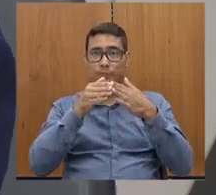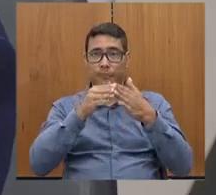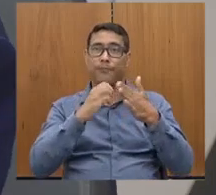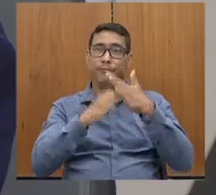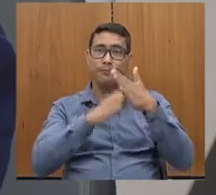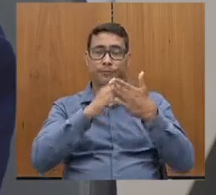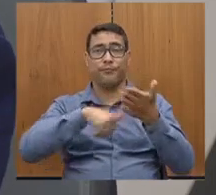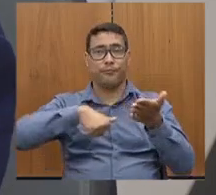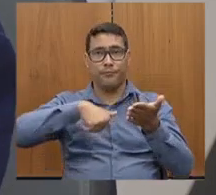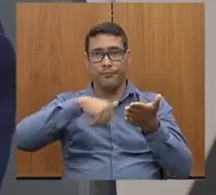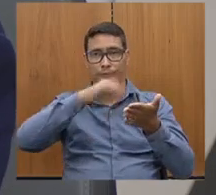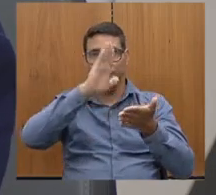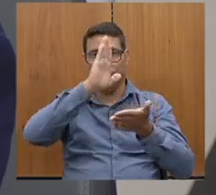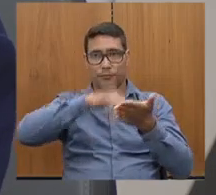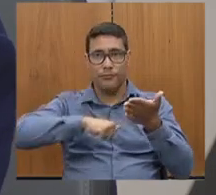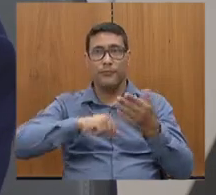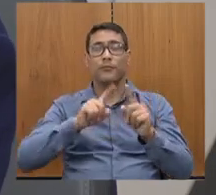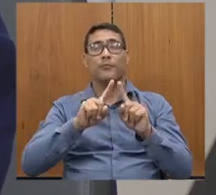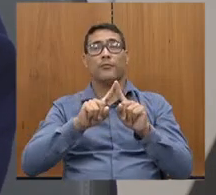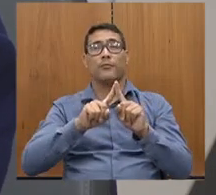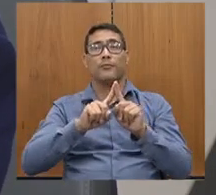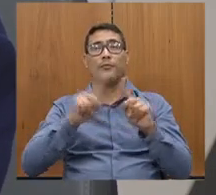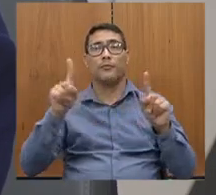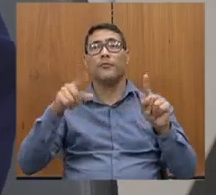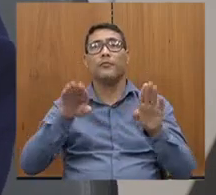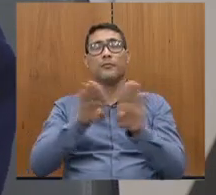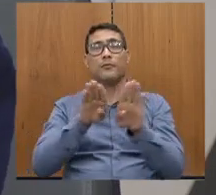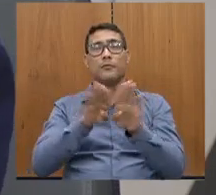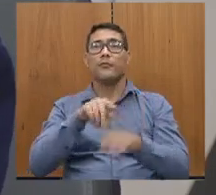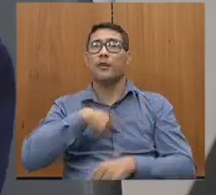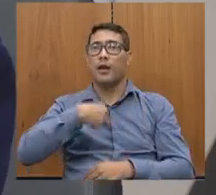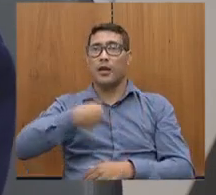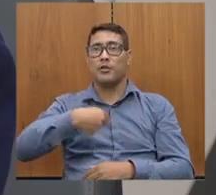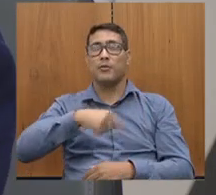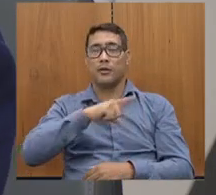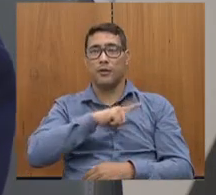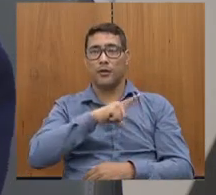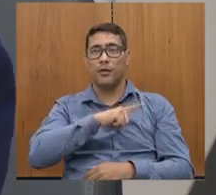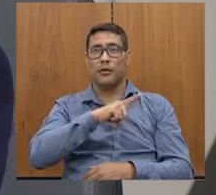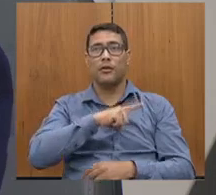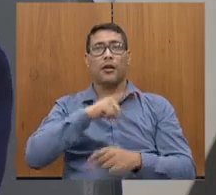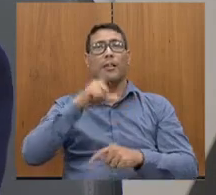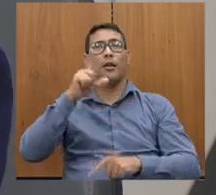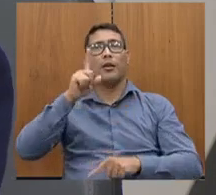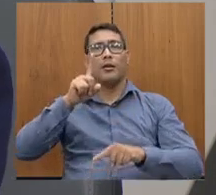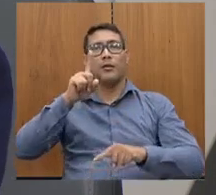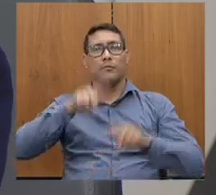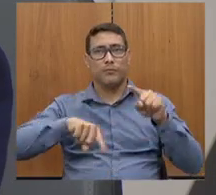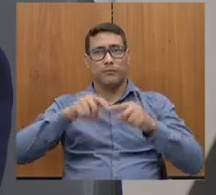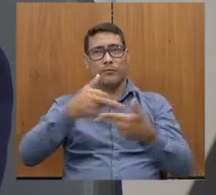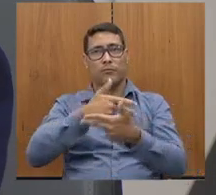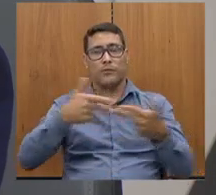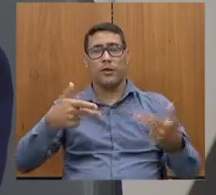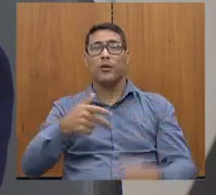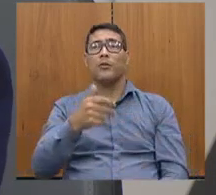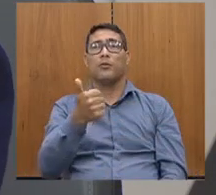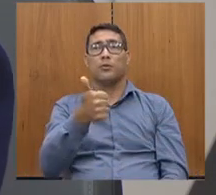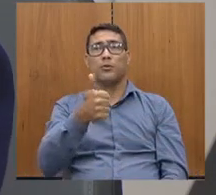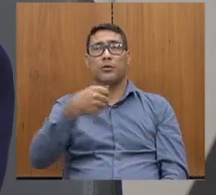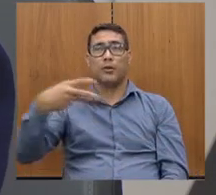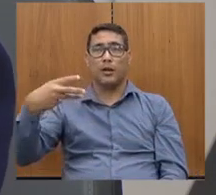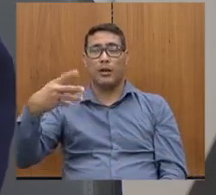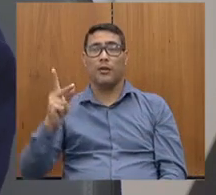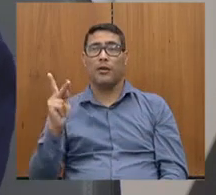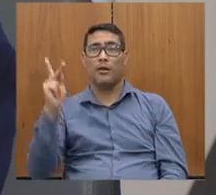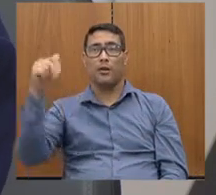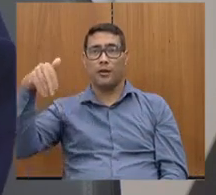não cumprir, mas agora nós precisamos também garantir os recursos para os 11 quilômetros também, os 13 quilômetros que estão faltando